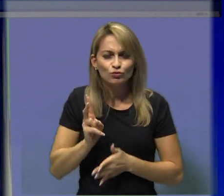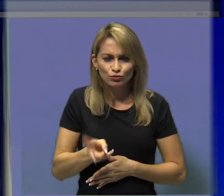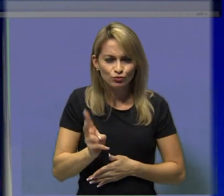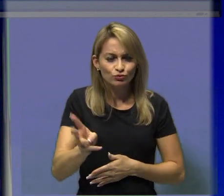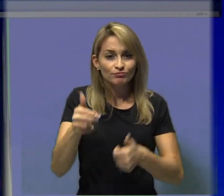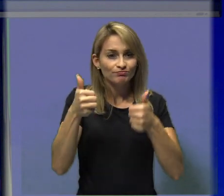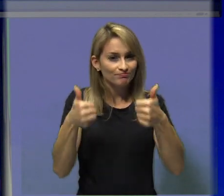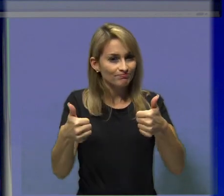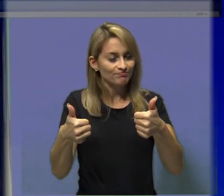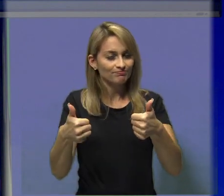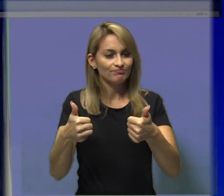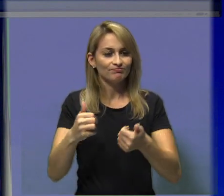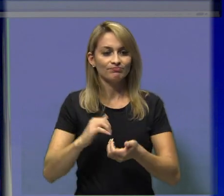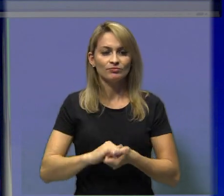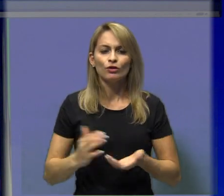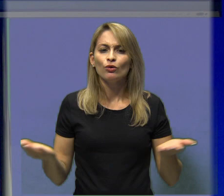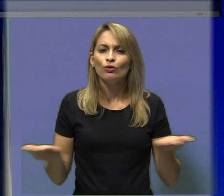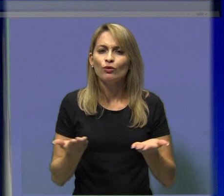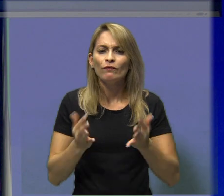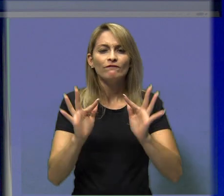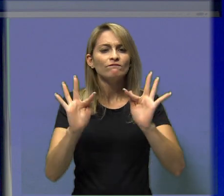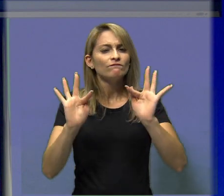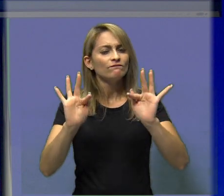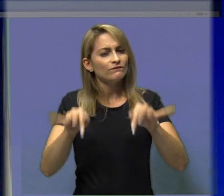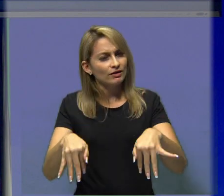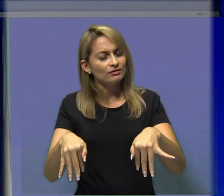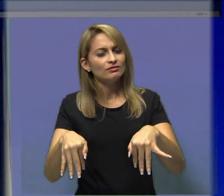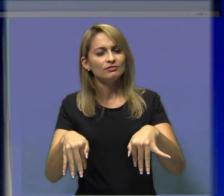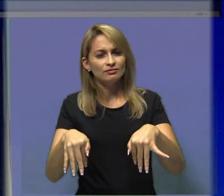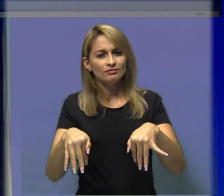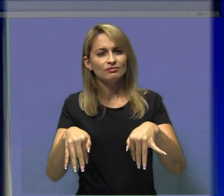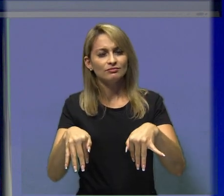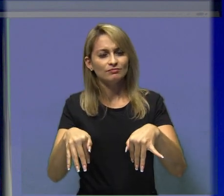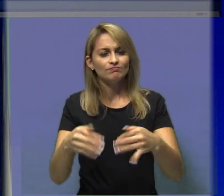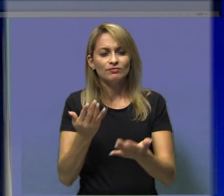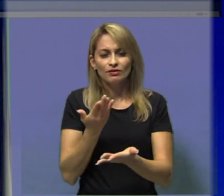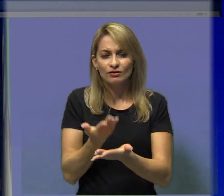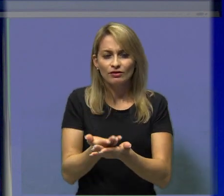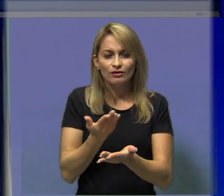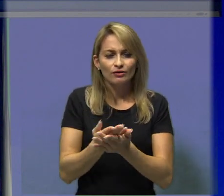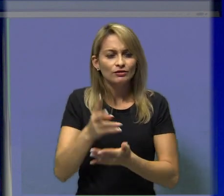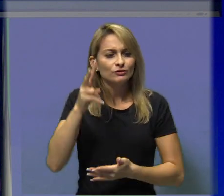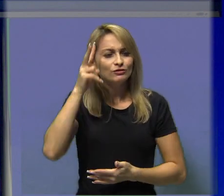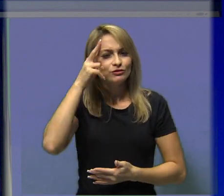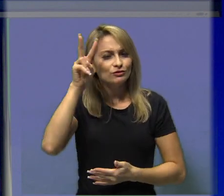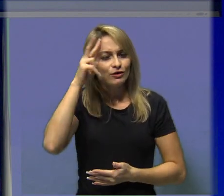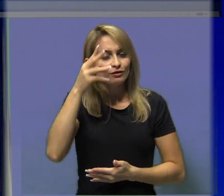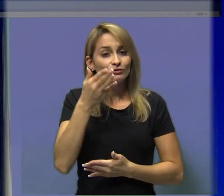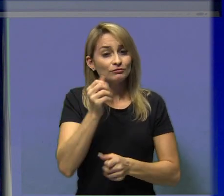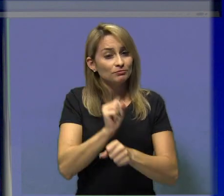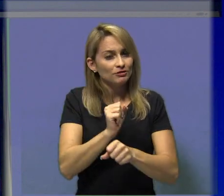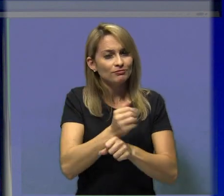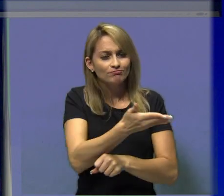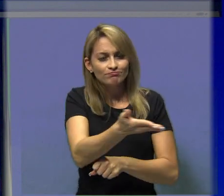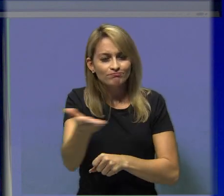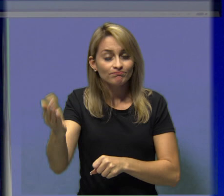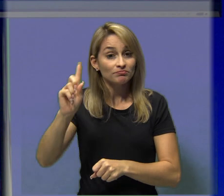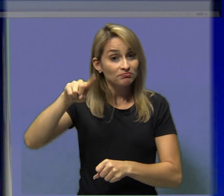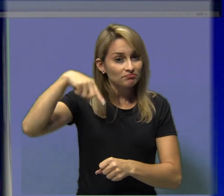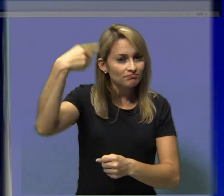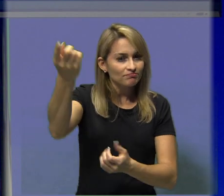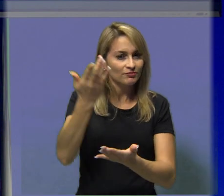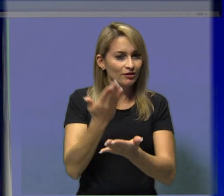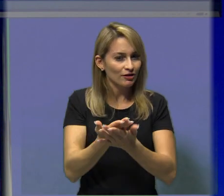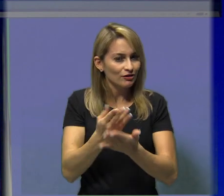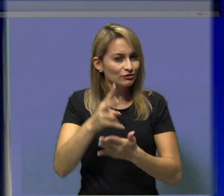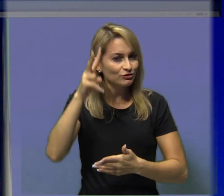e conto com vocês para a próxima aula de História no Goiás, bem no Enem. Muito obrigado, galera. Até a próxima e um forte